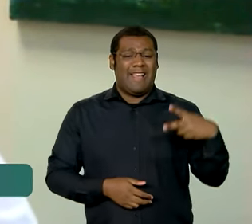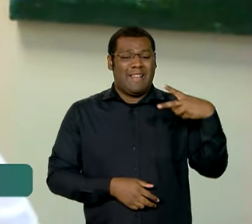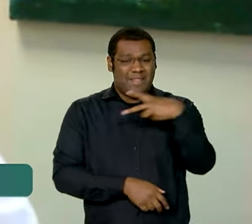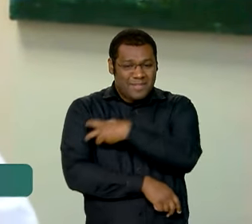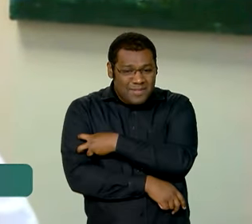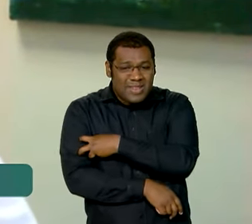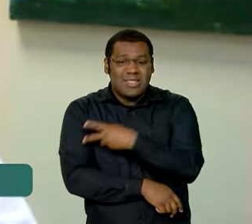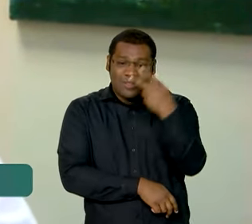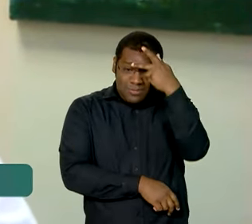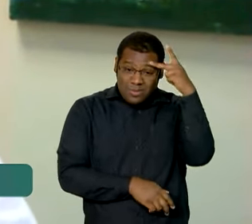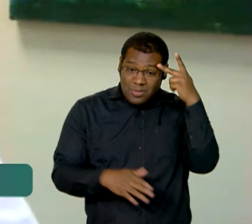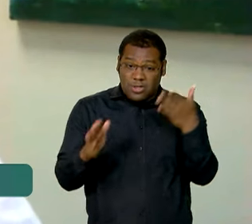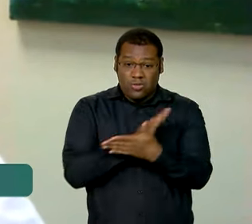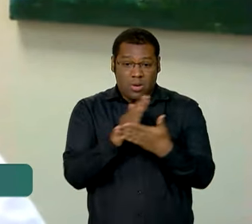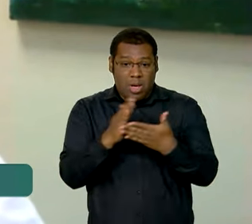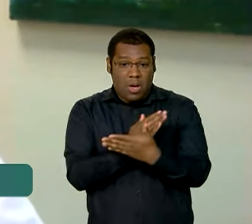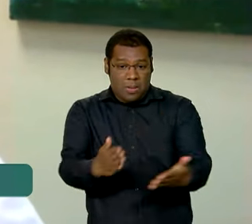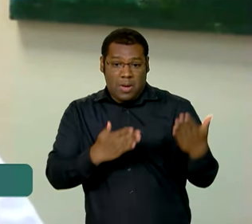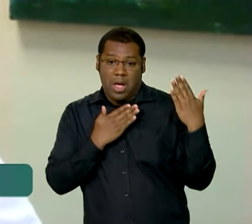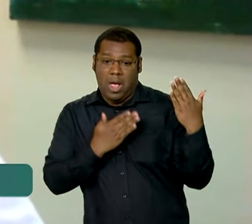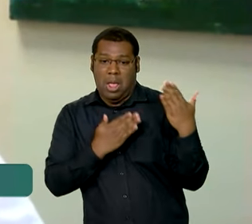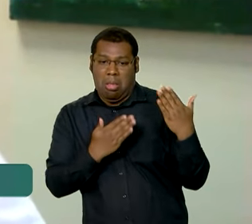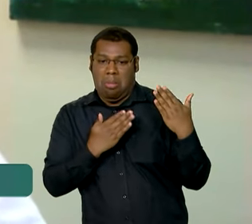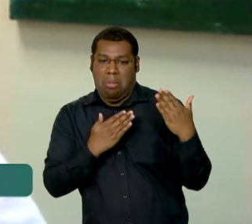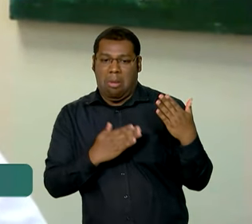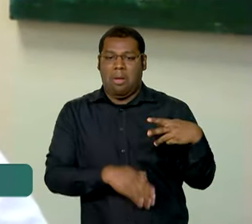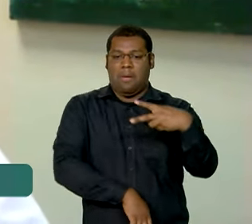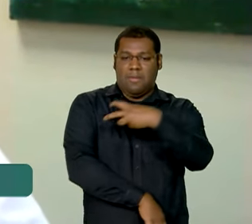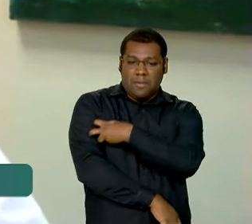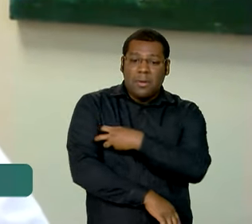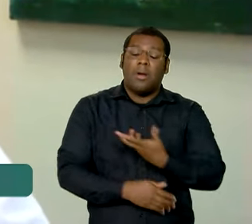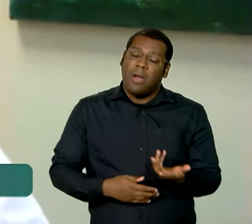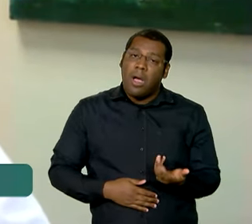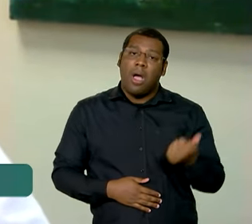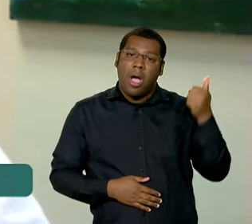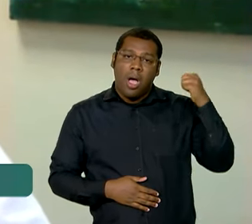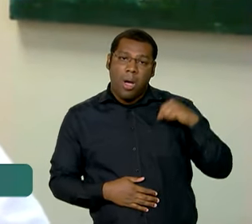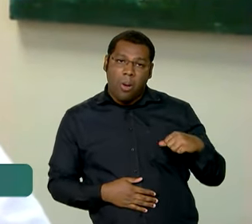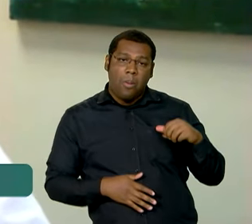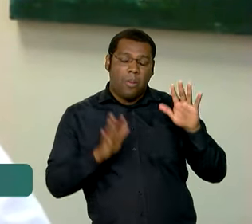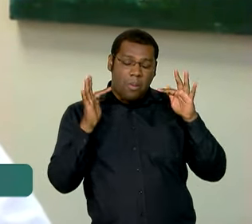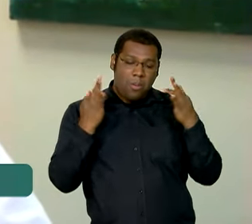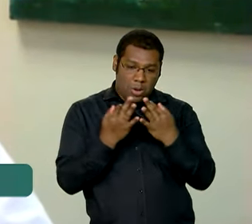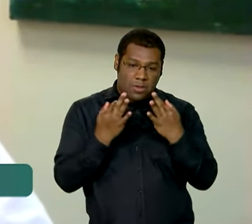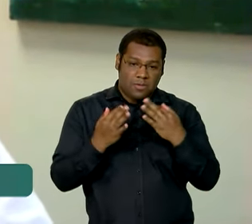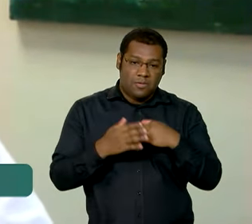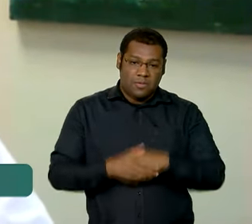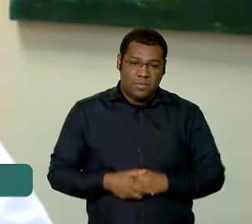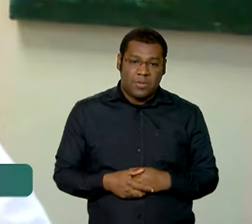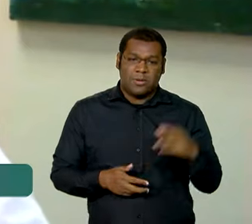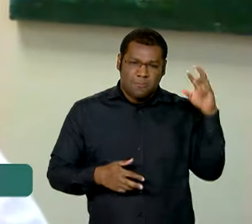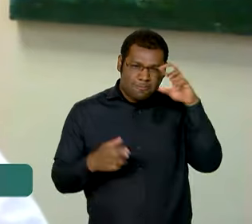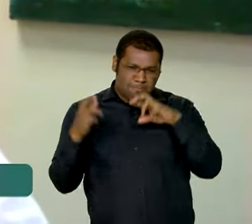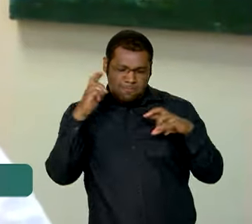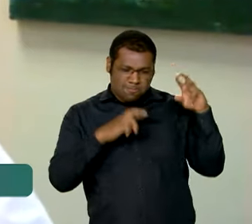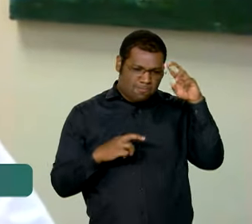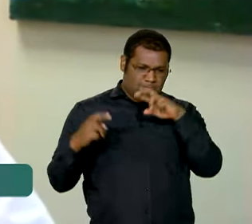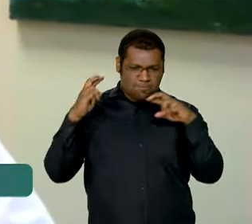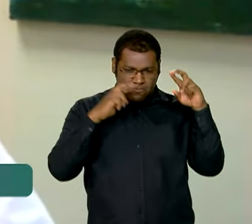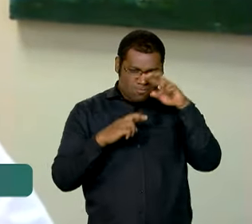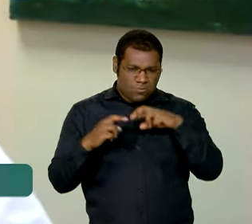colocada em xeque, etc. E o Bolsa Família tem um monitoramento